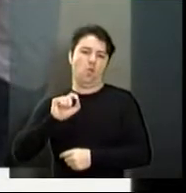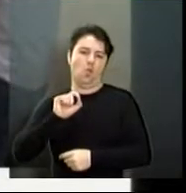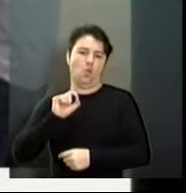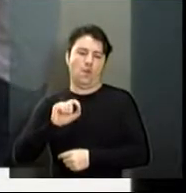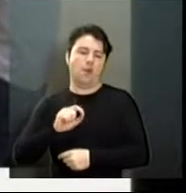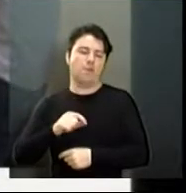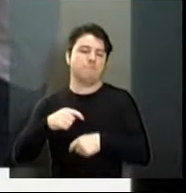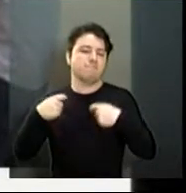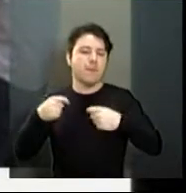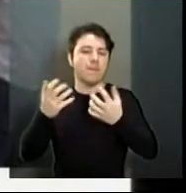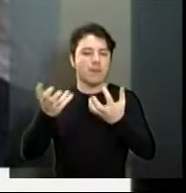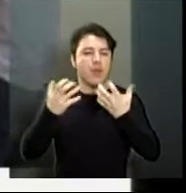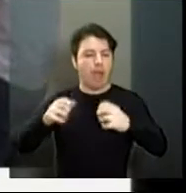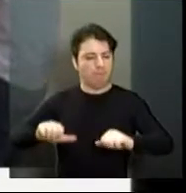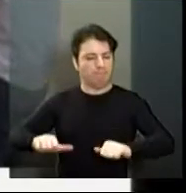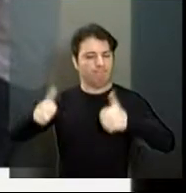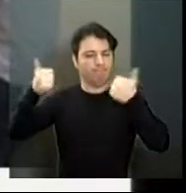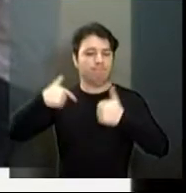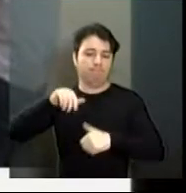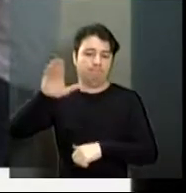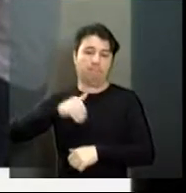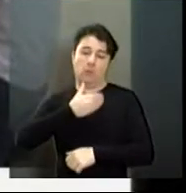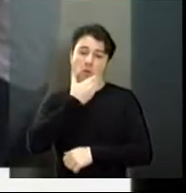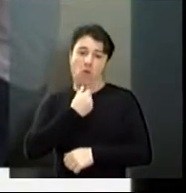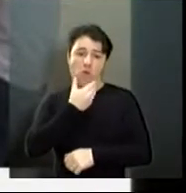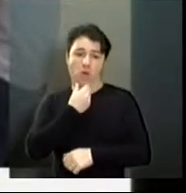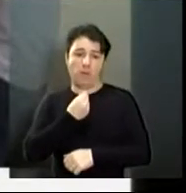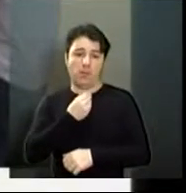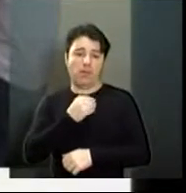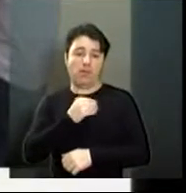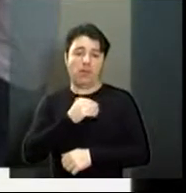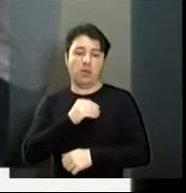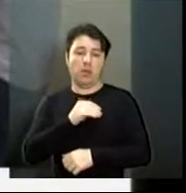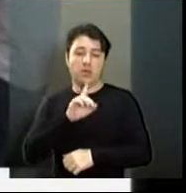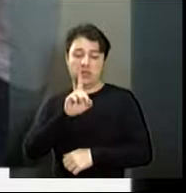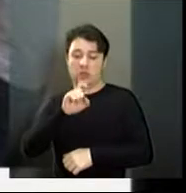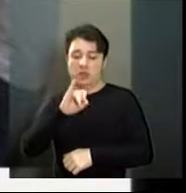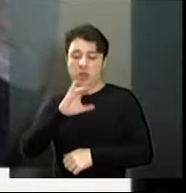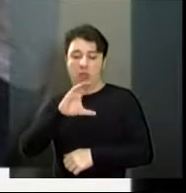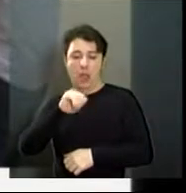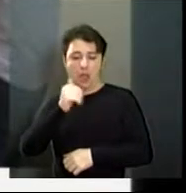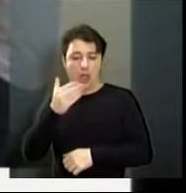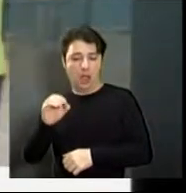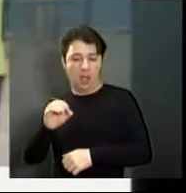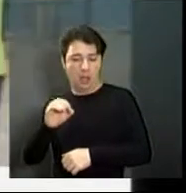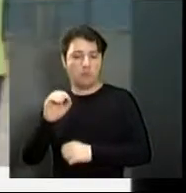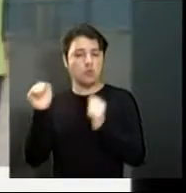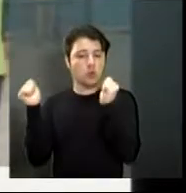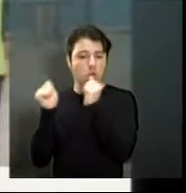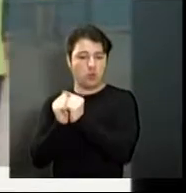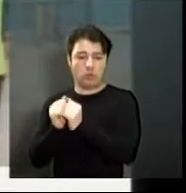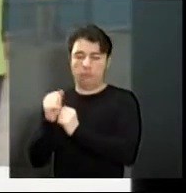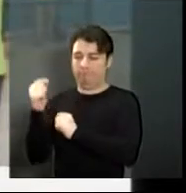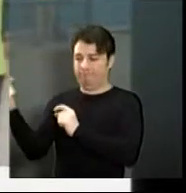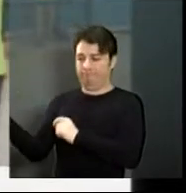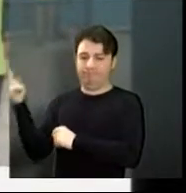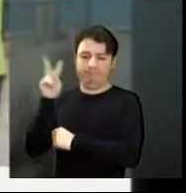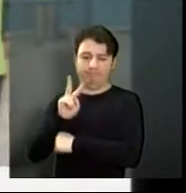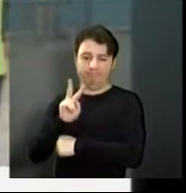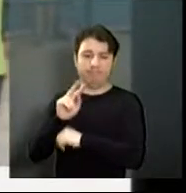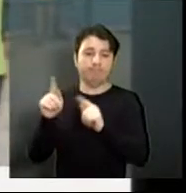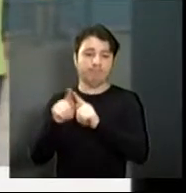sempre melhorar. Convidei o secretário de Esporte, o Dicão, que de pronto aceitou. Os alunos